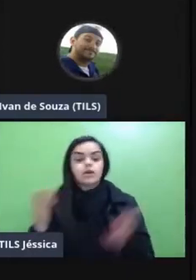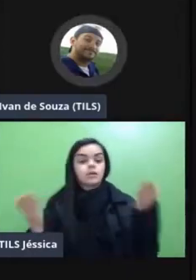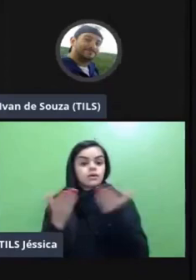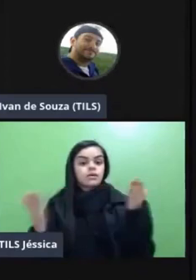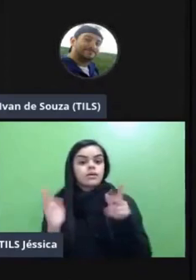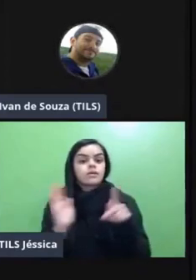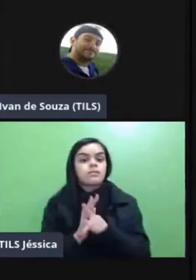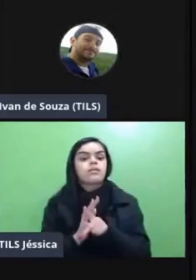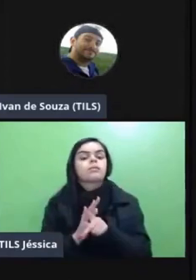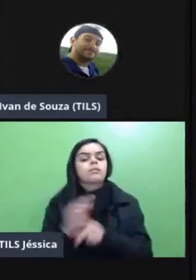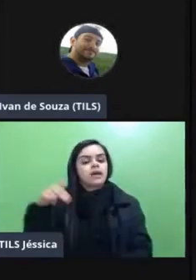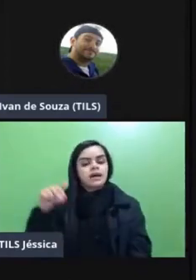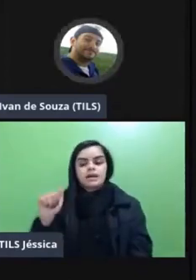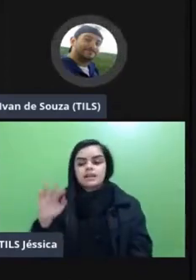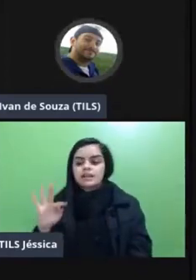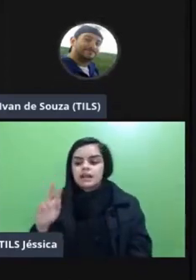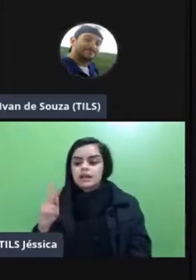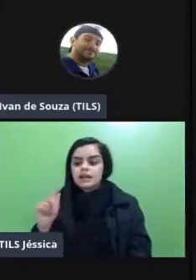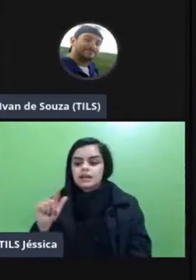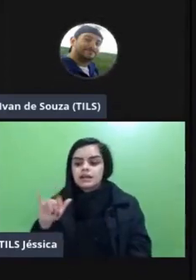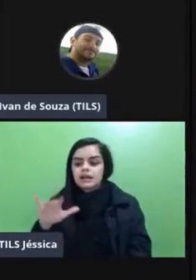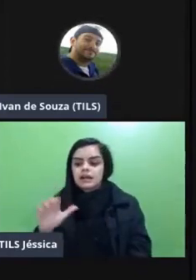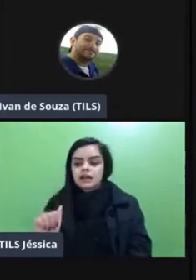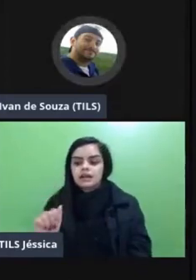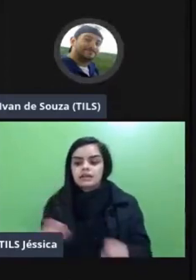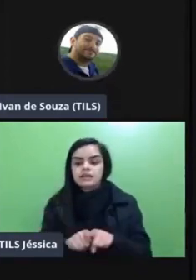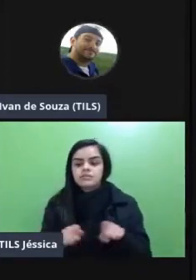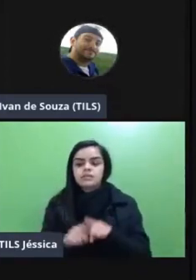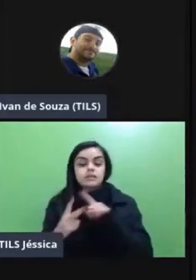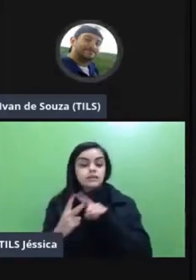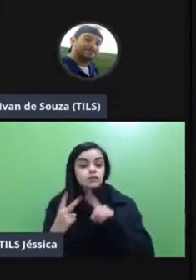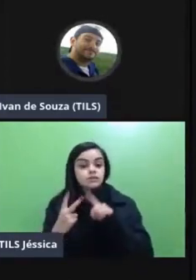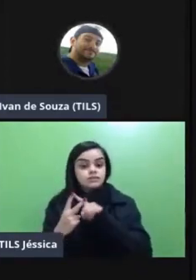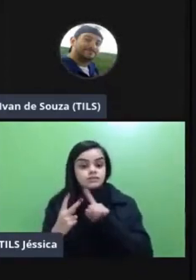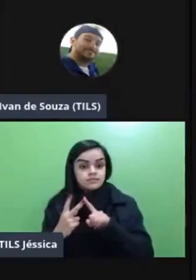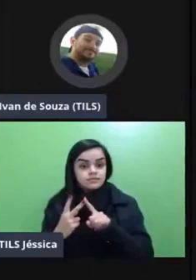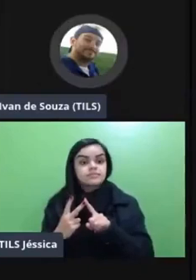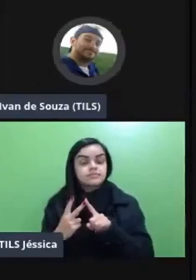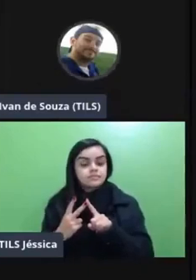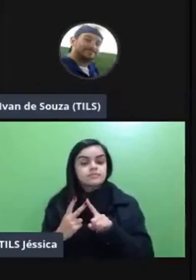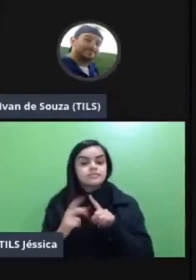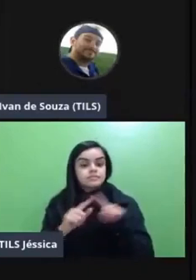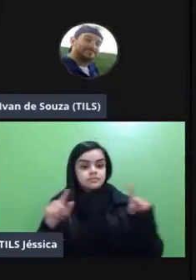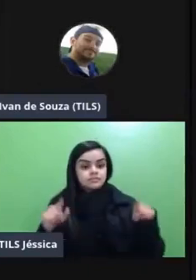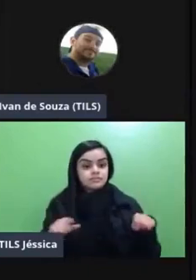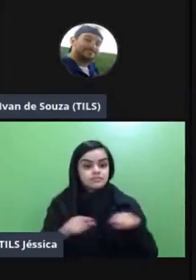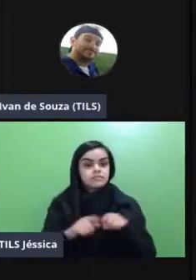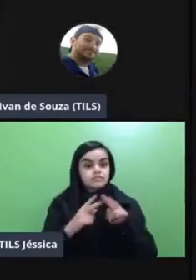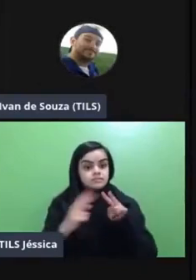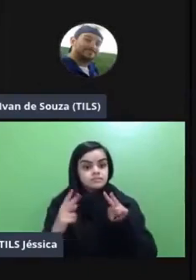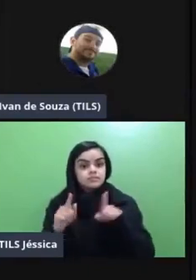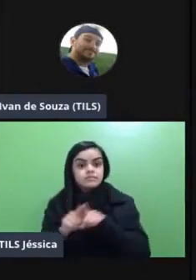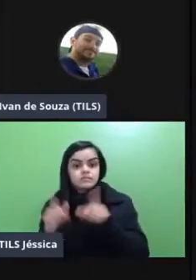Natália ficou muito claro de que que se conta com dois espaços né o espaço atual e o espaço físico